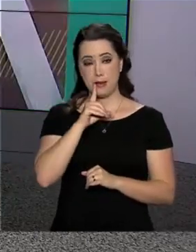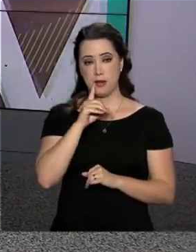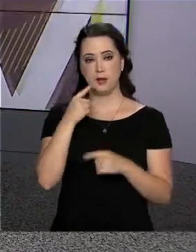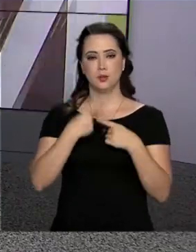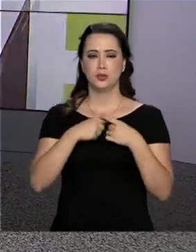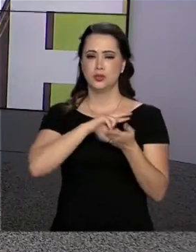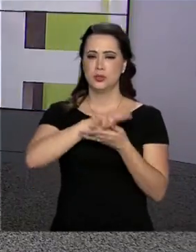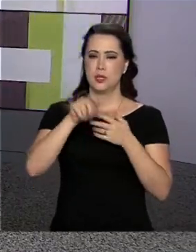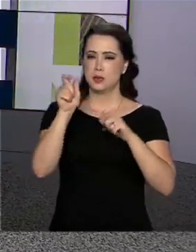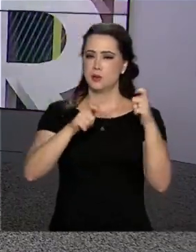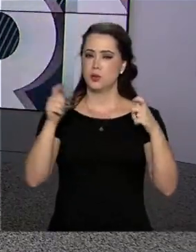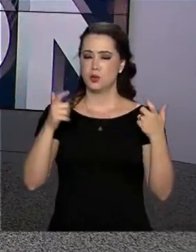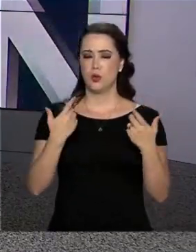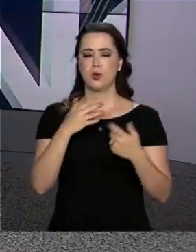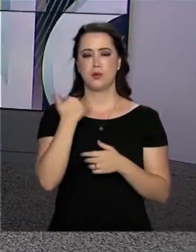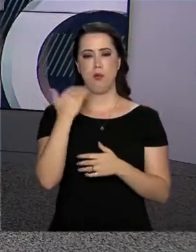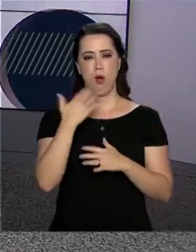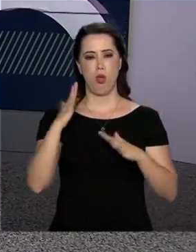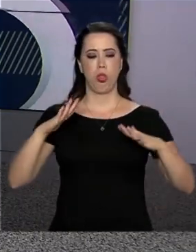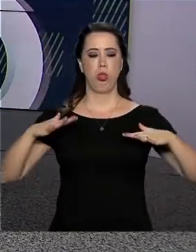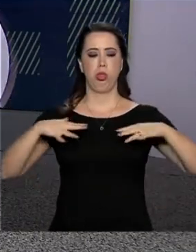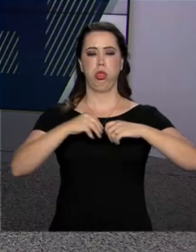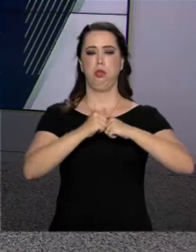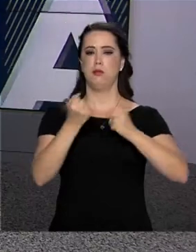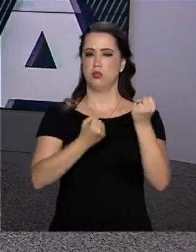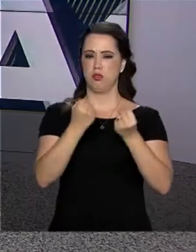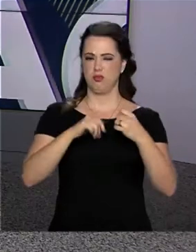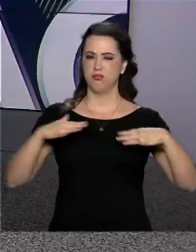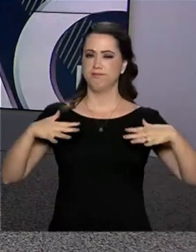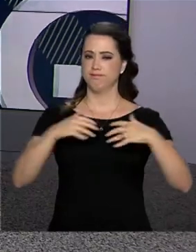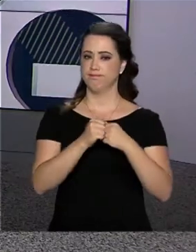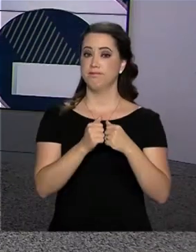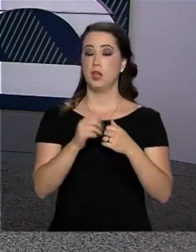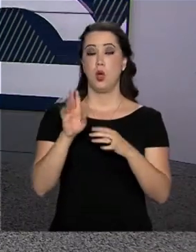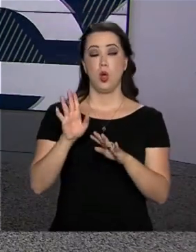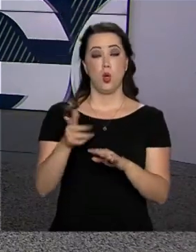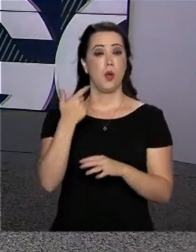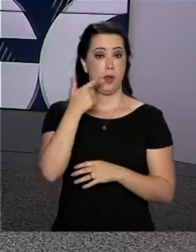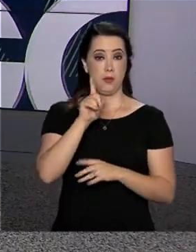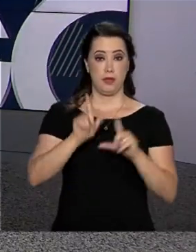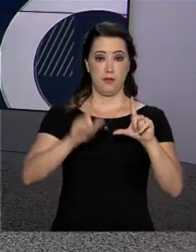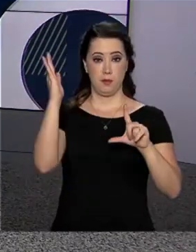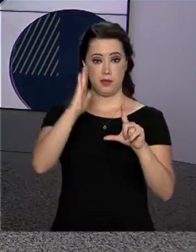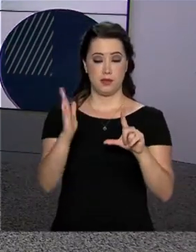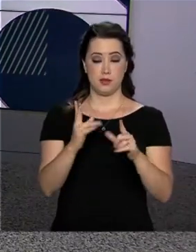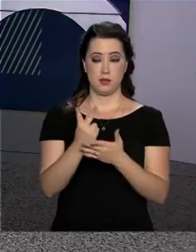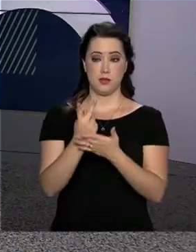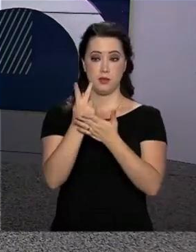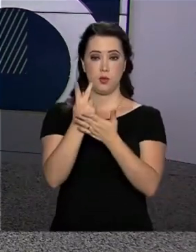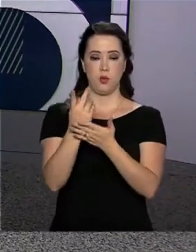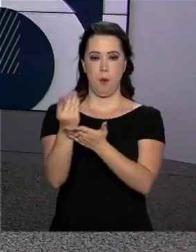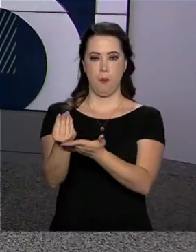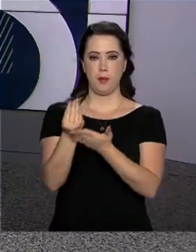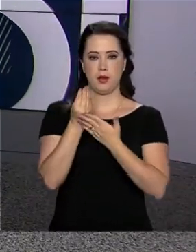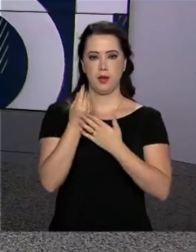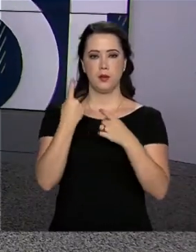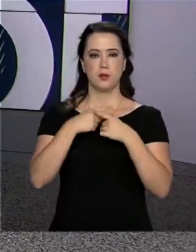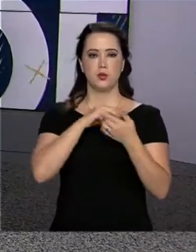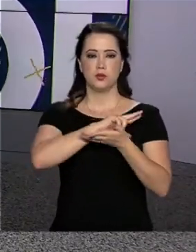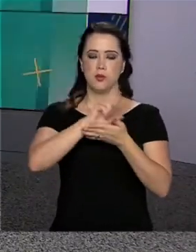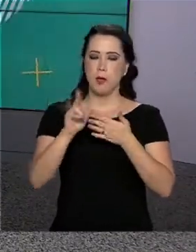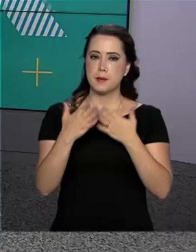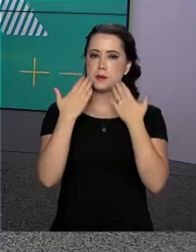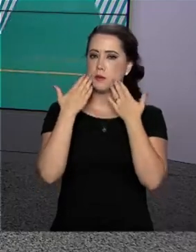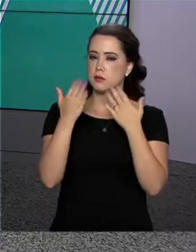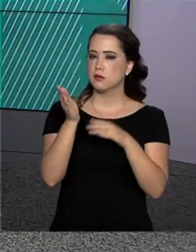de vítimas de acidentes de trânsito. O prêmio foi concedido graças a uma série de reportagens veiculadas nos boletins e jornais da nossa